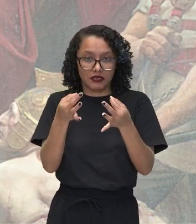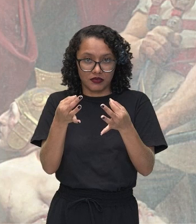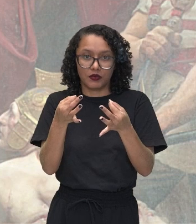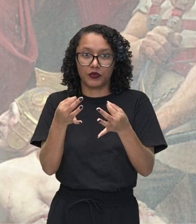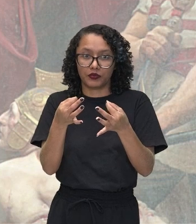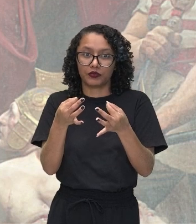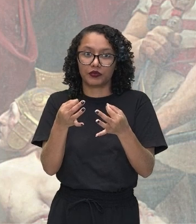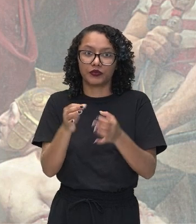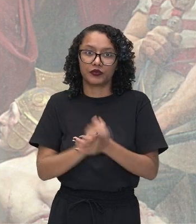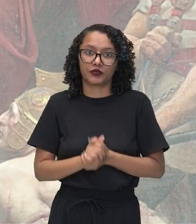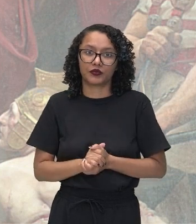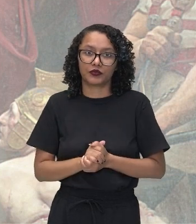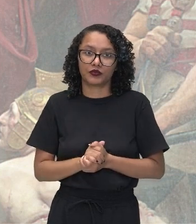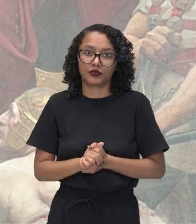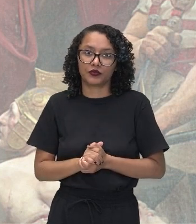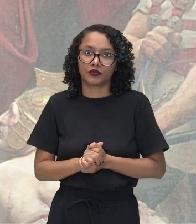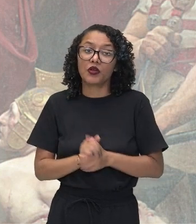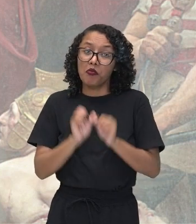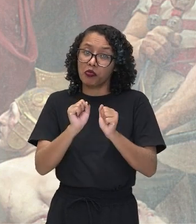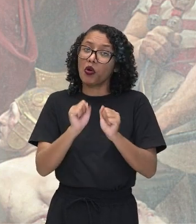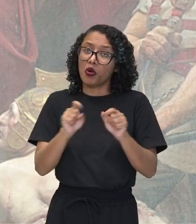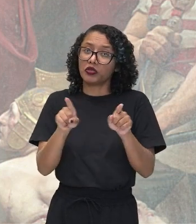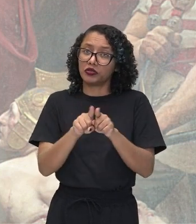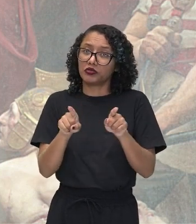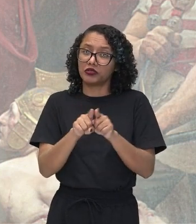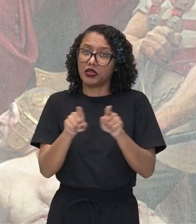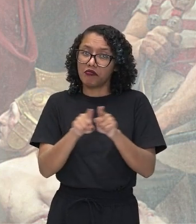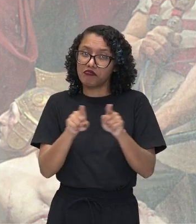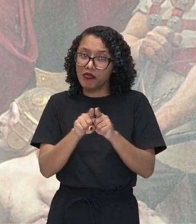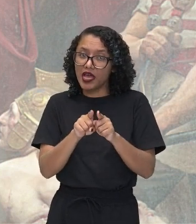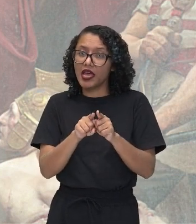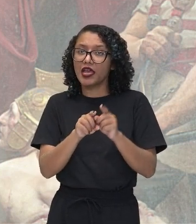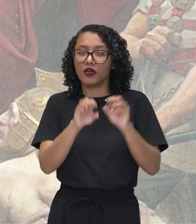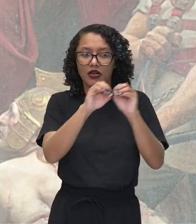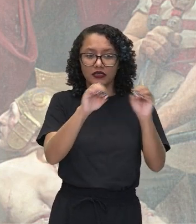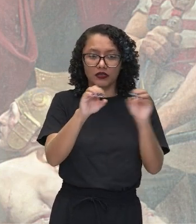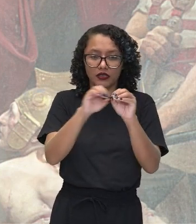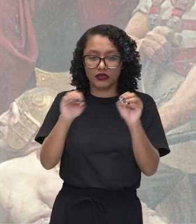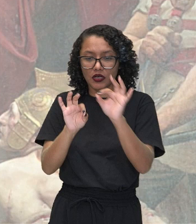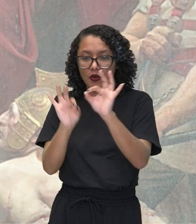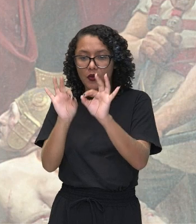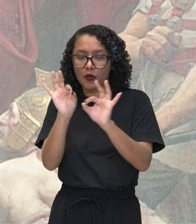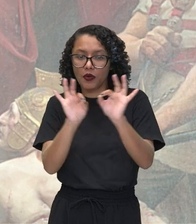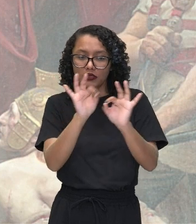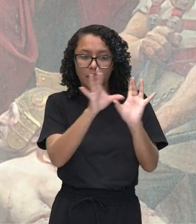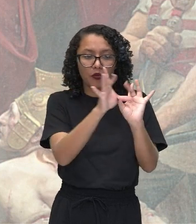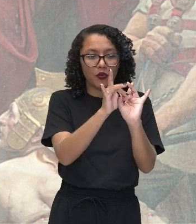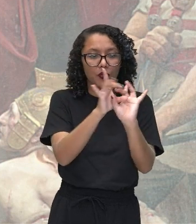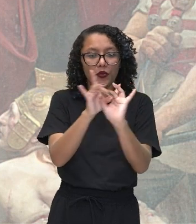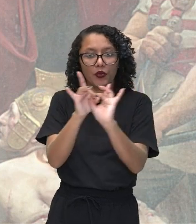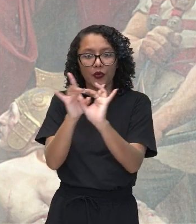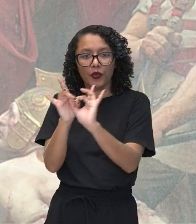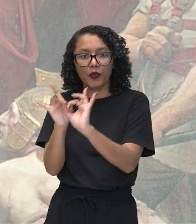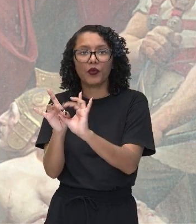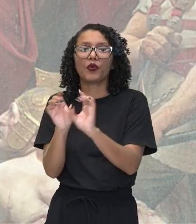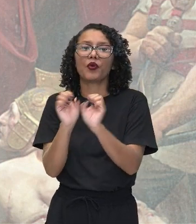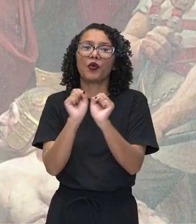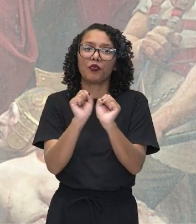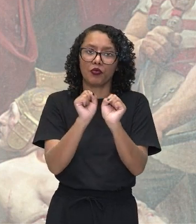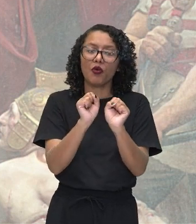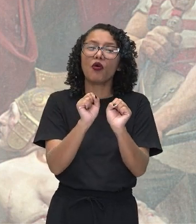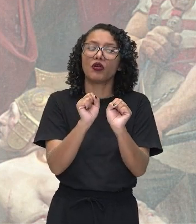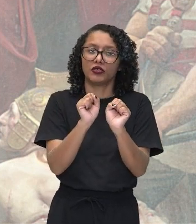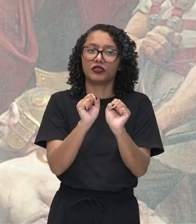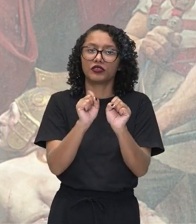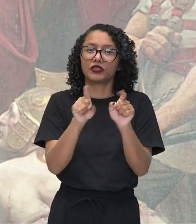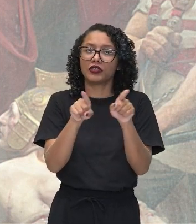indicar ali, fazer essa conexão entre as orações, fazer as conexões entre as orações, sem precisar